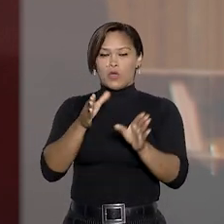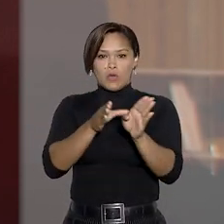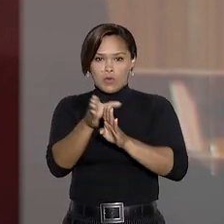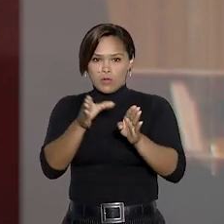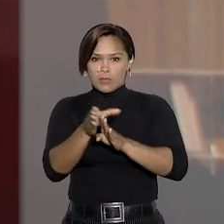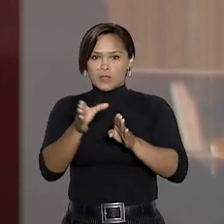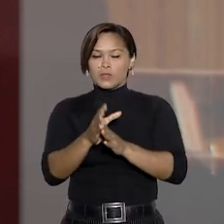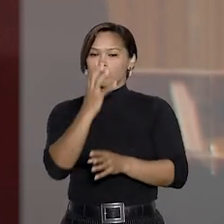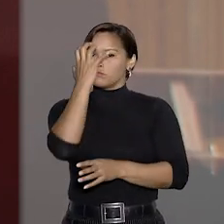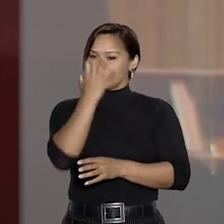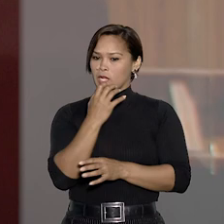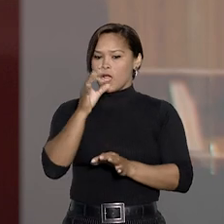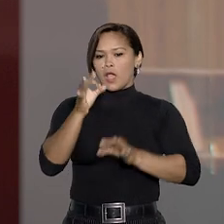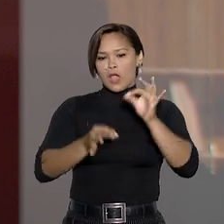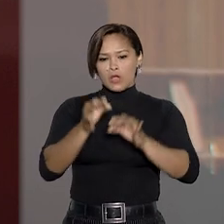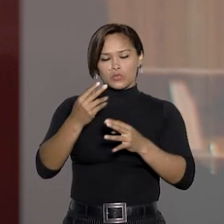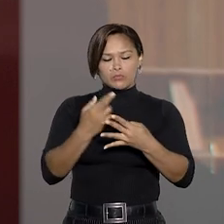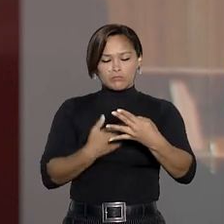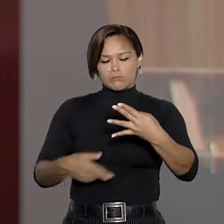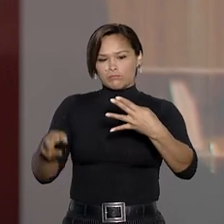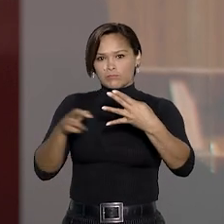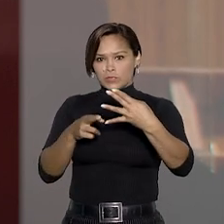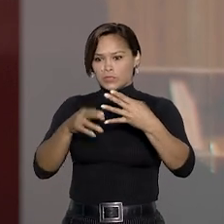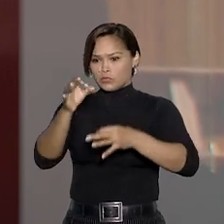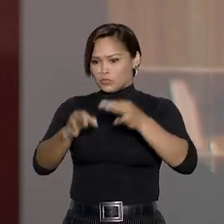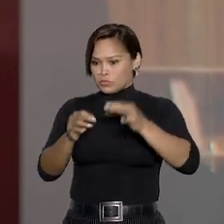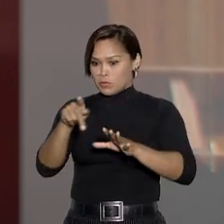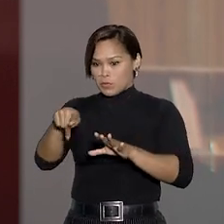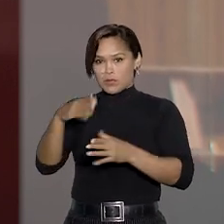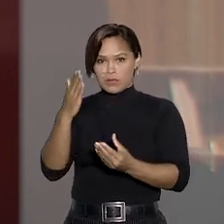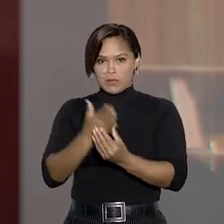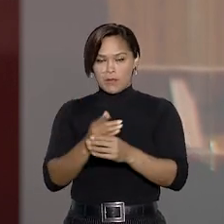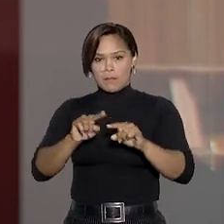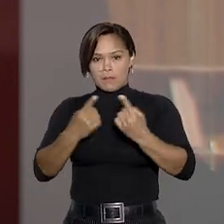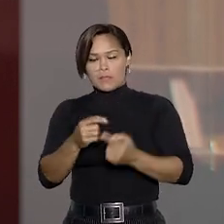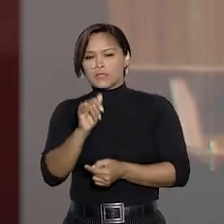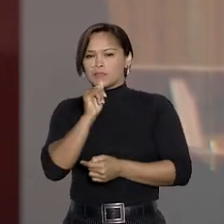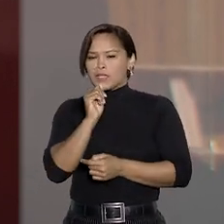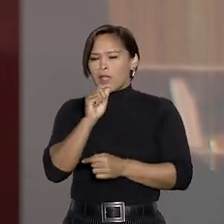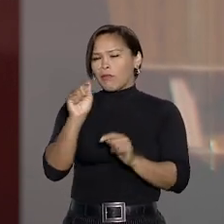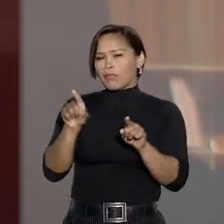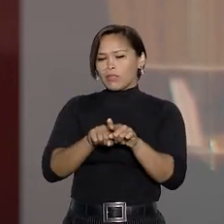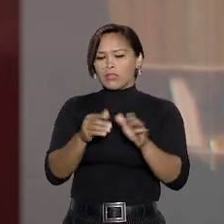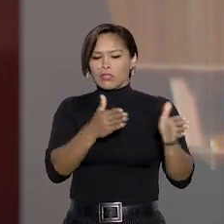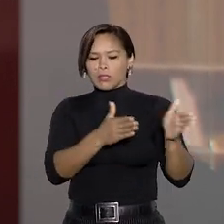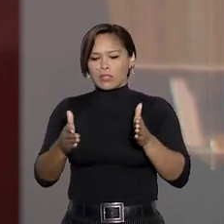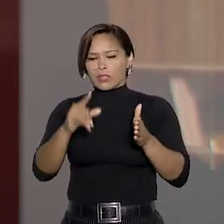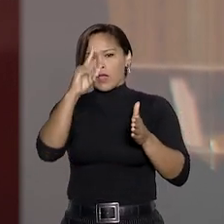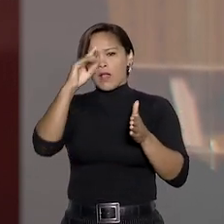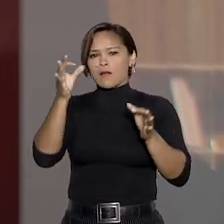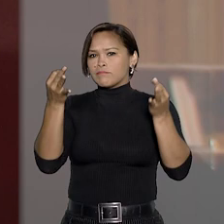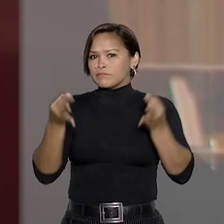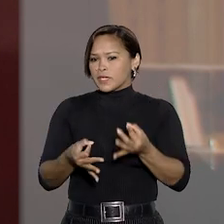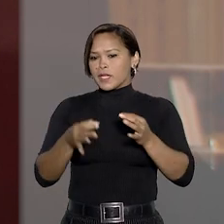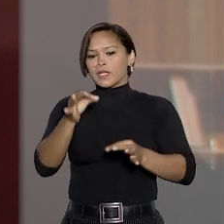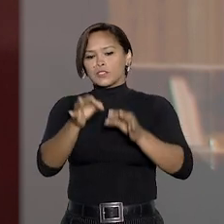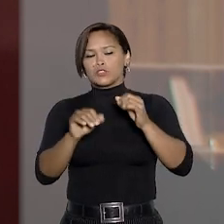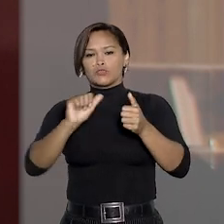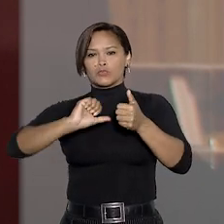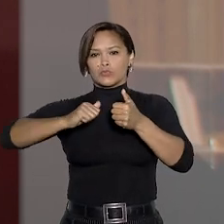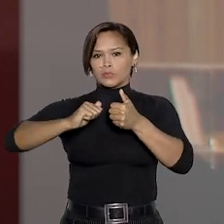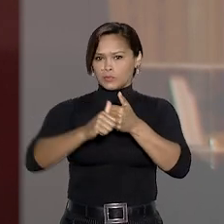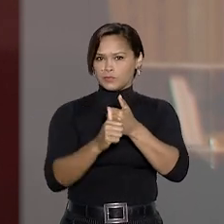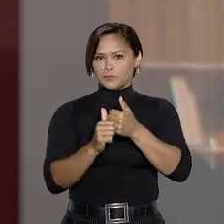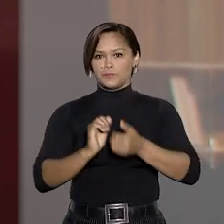recomendação de celeridade ao juízo de primeiro grau no julgamento do caso, mas que ainda assim não há previsão de data para a sessão de júri